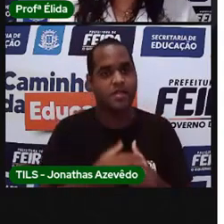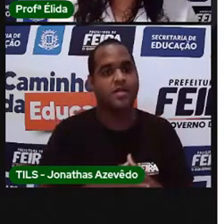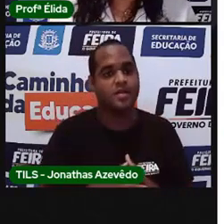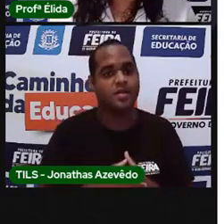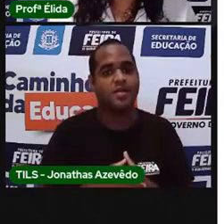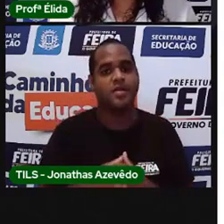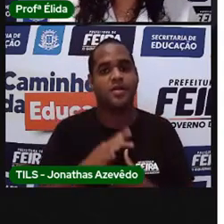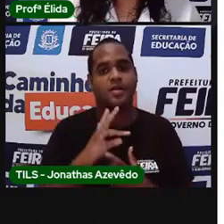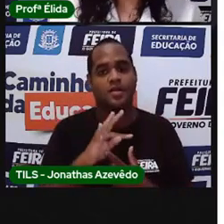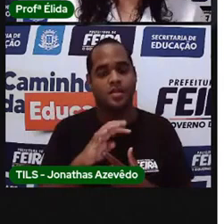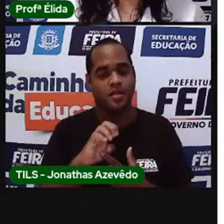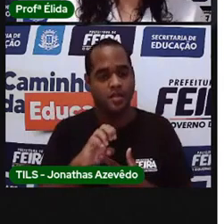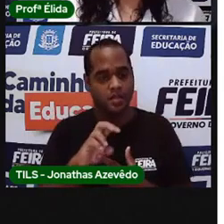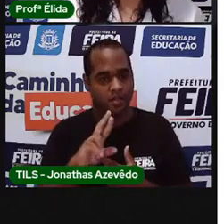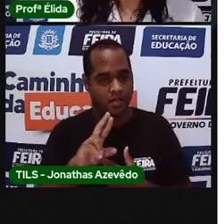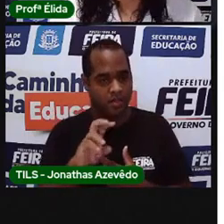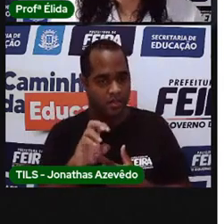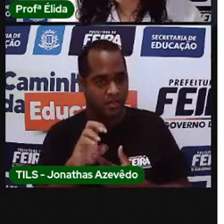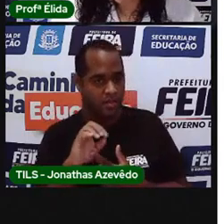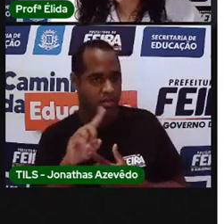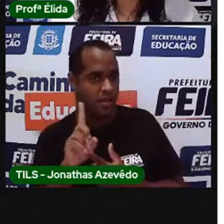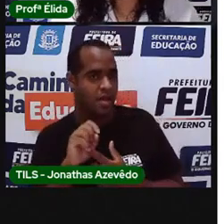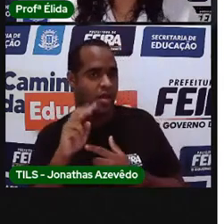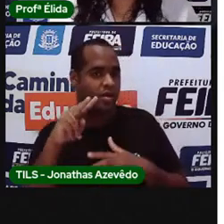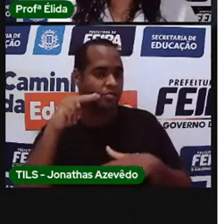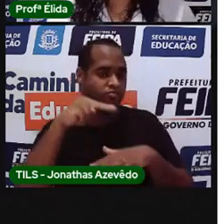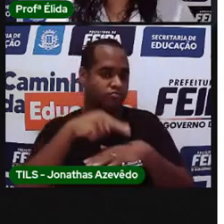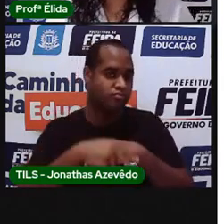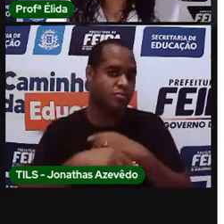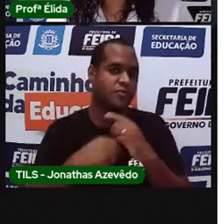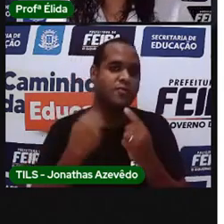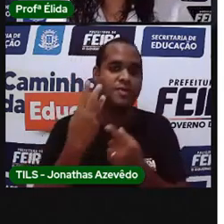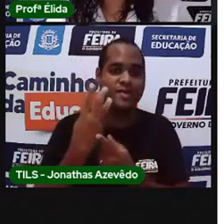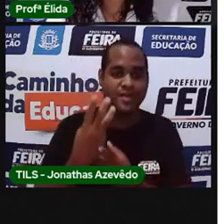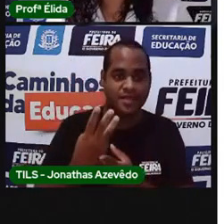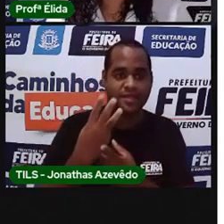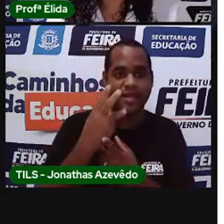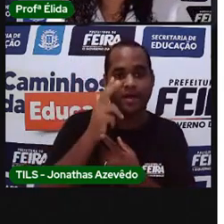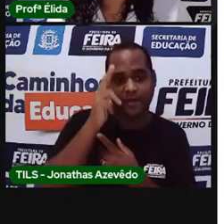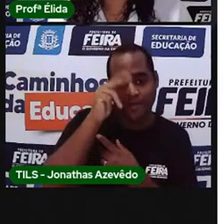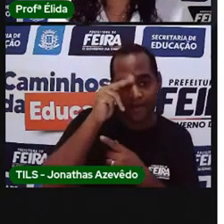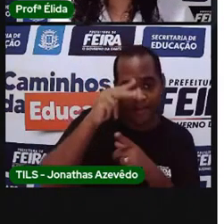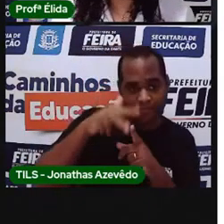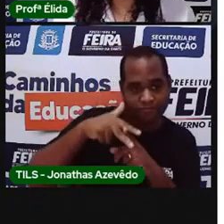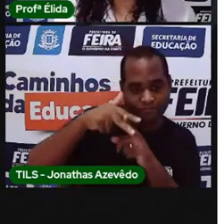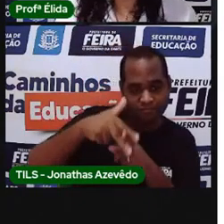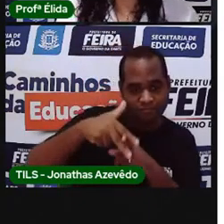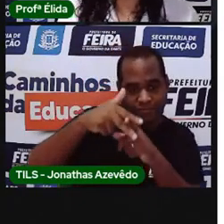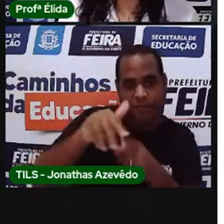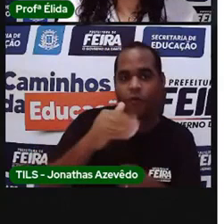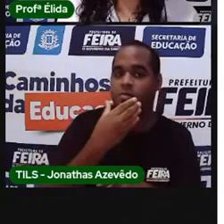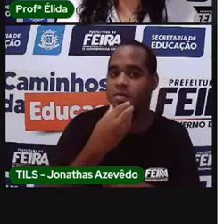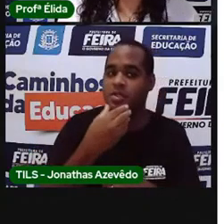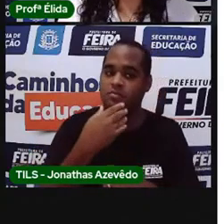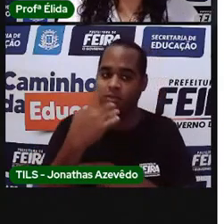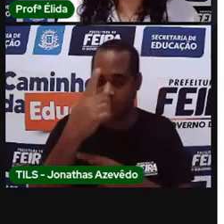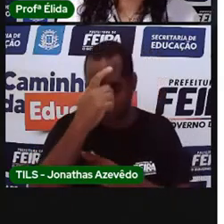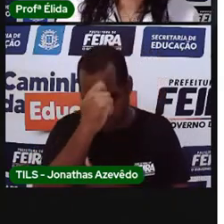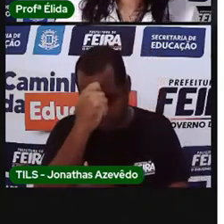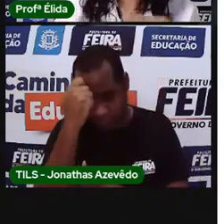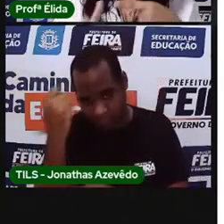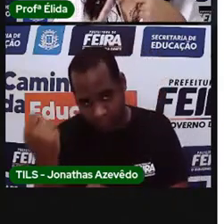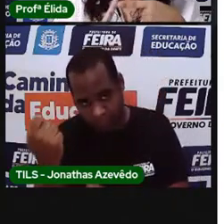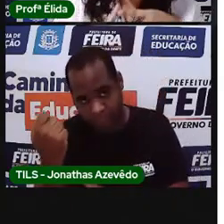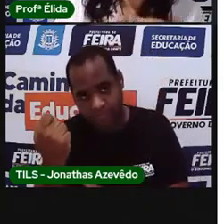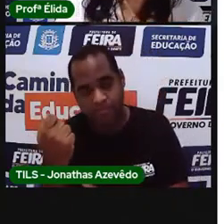Terezinha de Jesus, de uma queda foi ao chão. Acudiram os três cavaleiros, todos os três, chapéu na